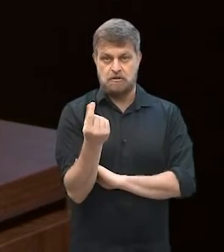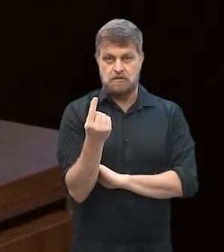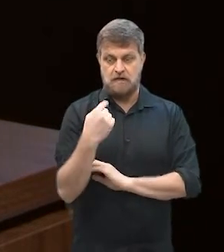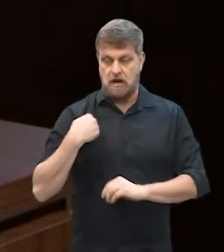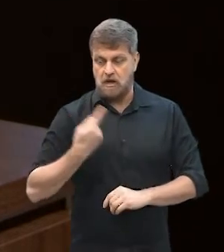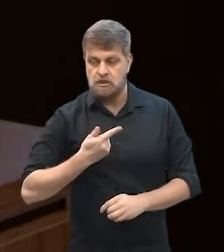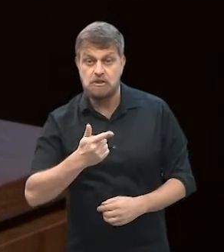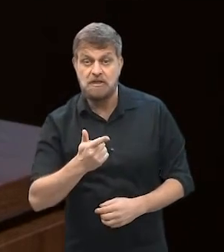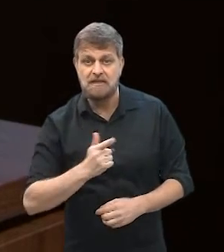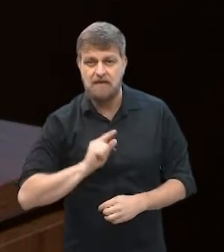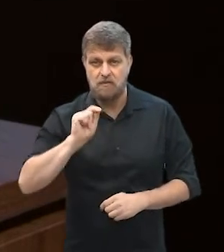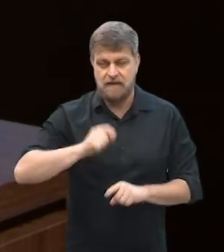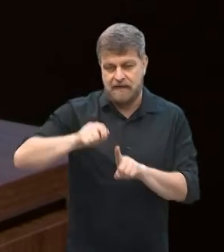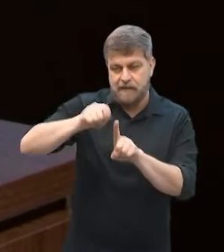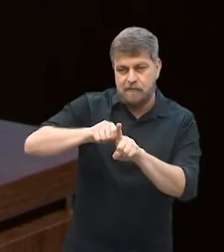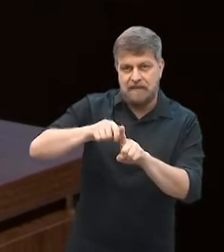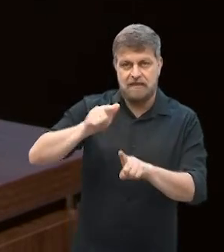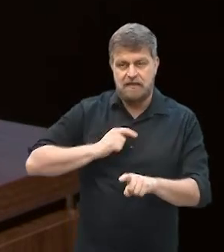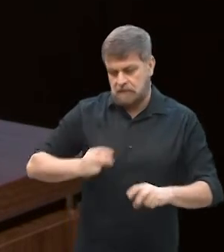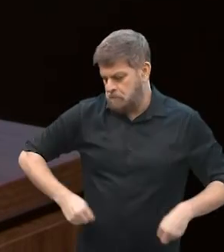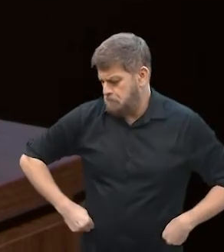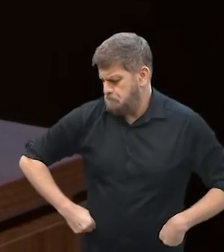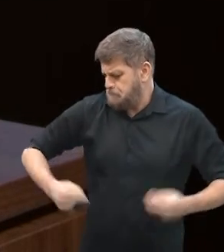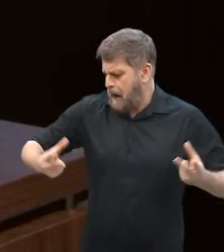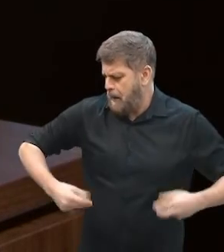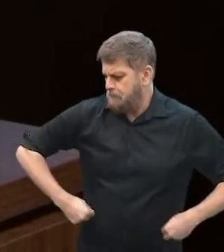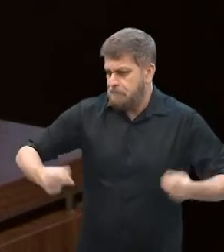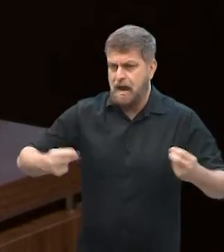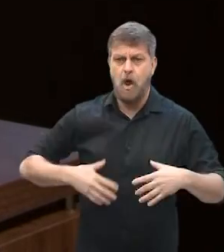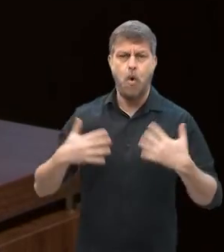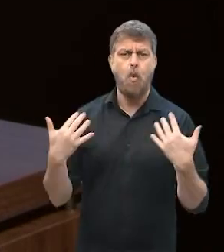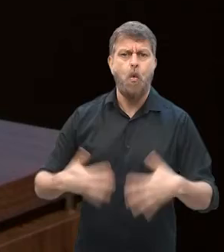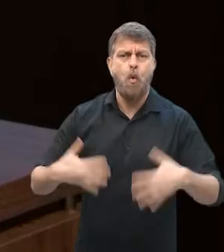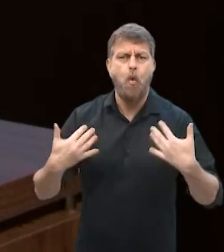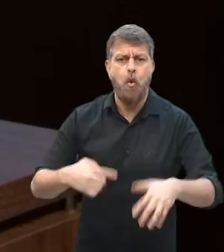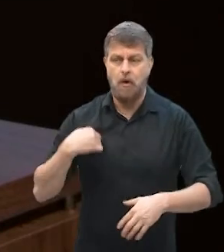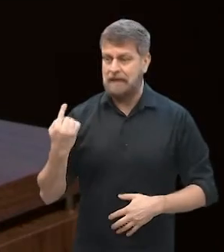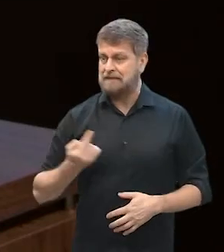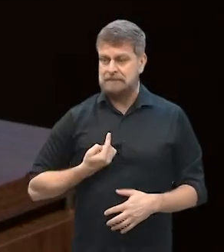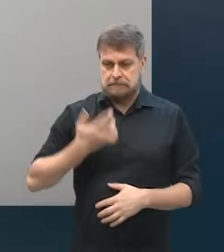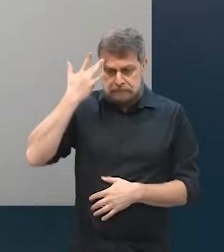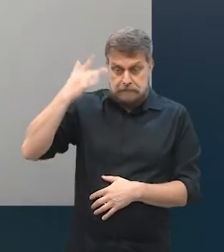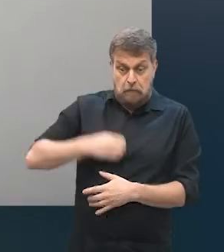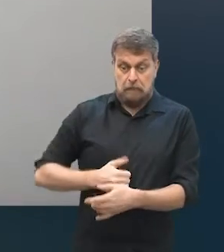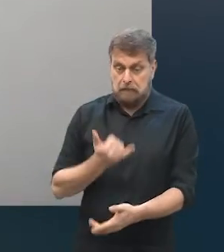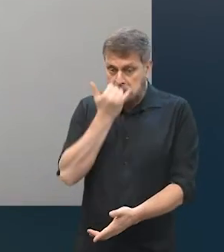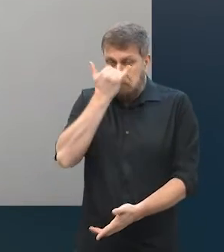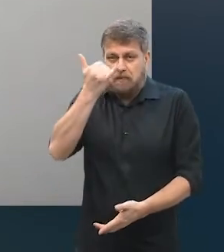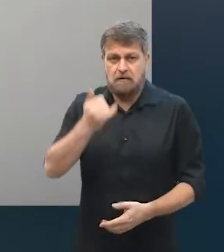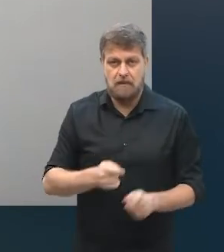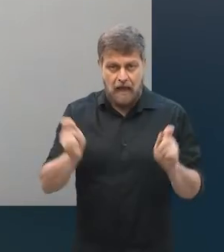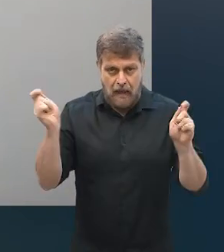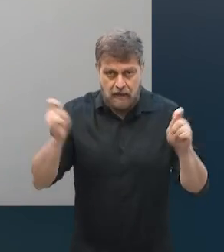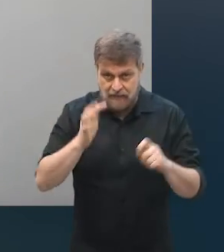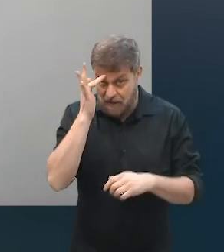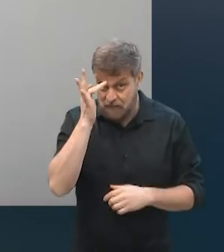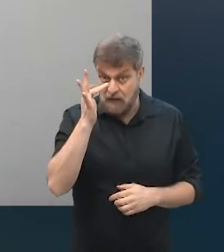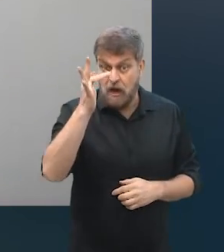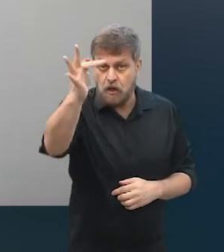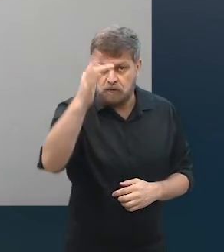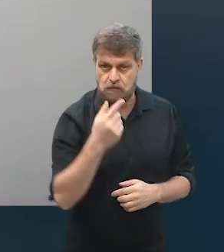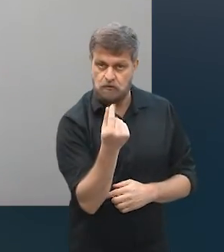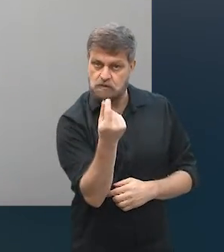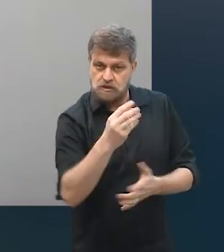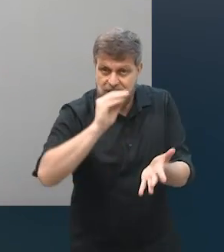puxa, nós tivemos aqui num mês um gasto extraordinário, nós não estávamos prevendo, puxa, será que isso tem algum impacto, né,